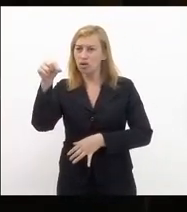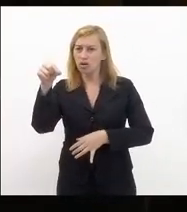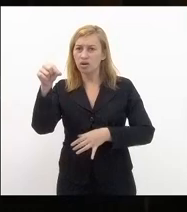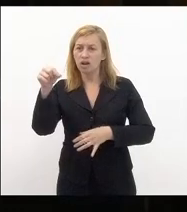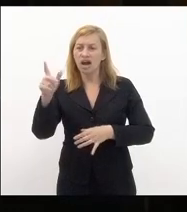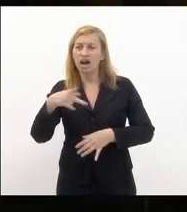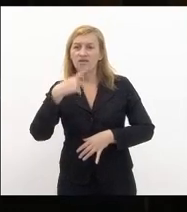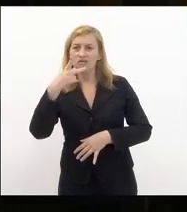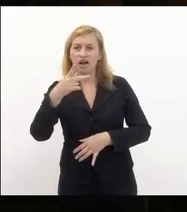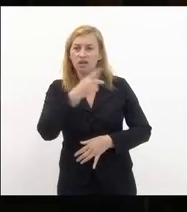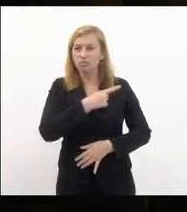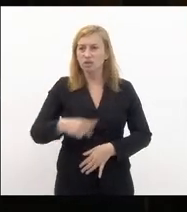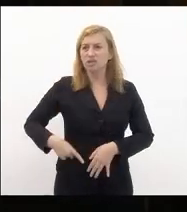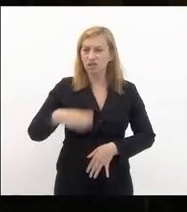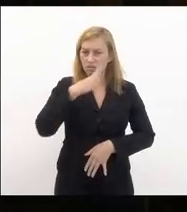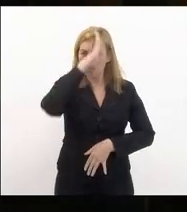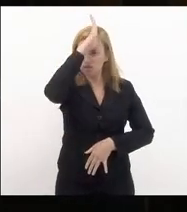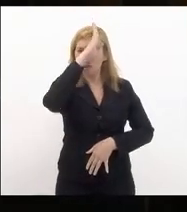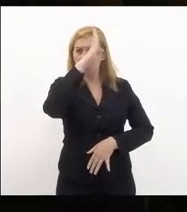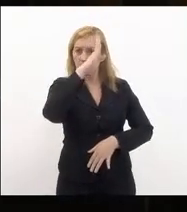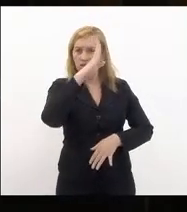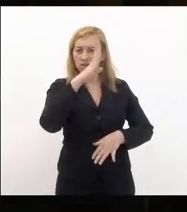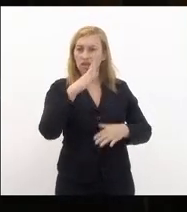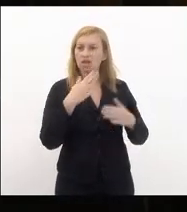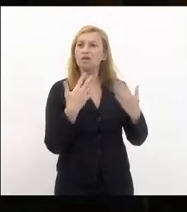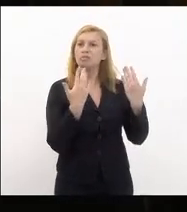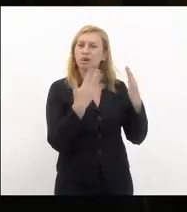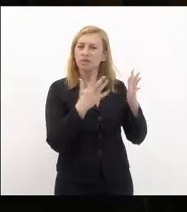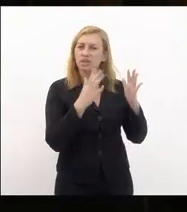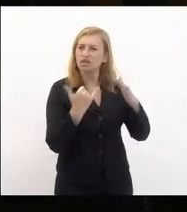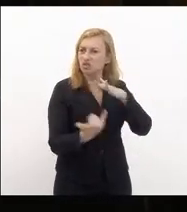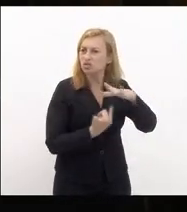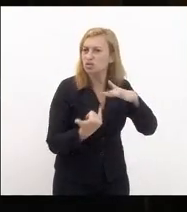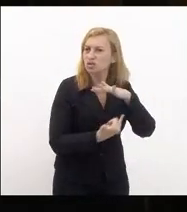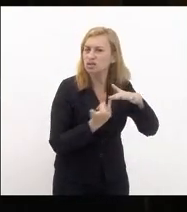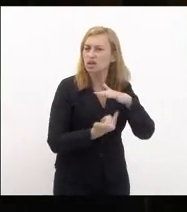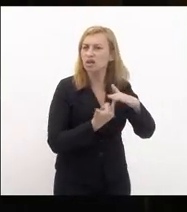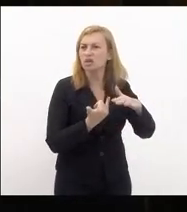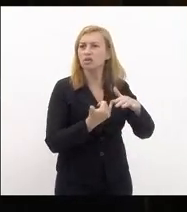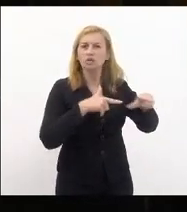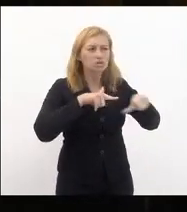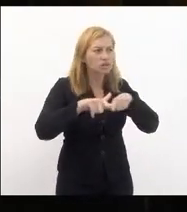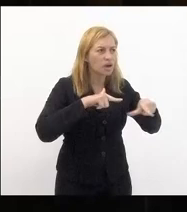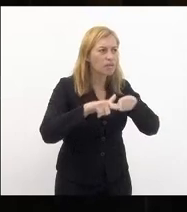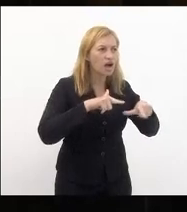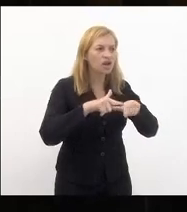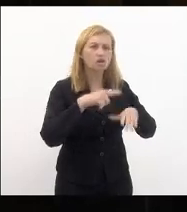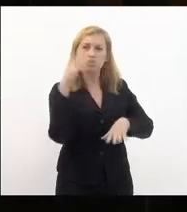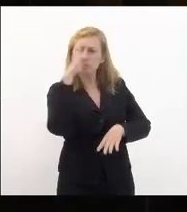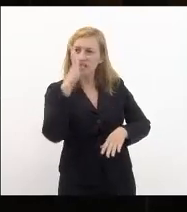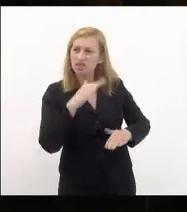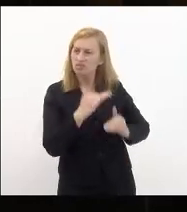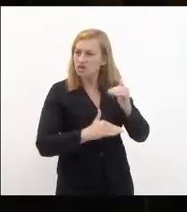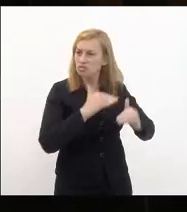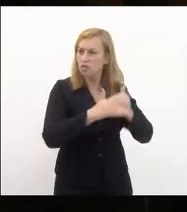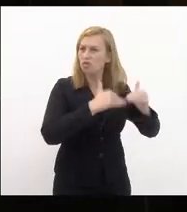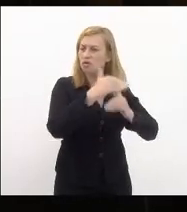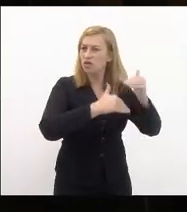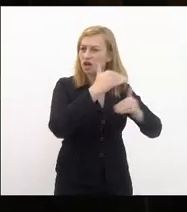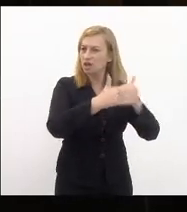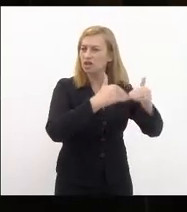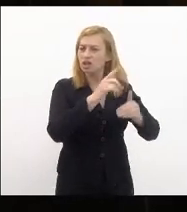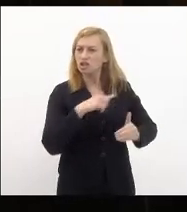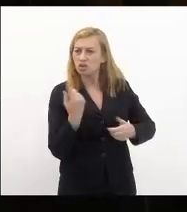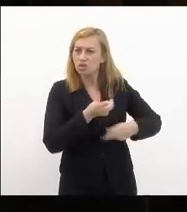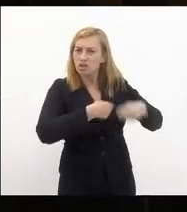Bolsonaro enaltecendo as nossas instituições enaltecendo o trabalho que o Brasil vem fazendo o posicionamento da nossa